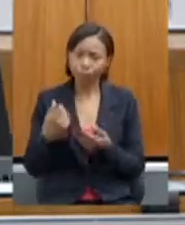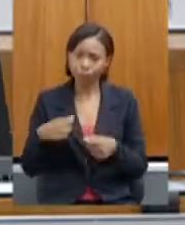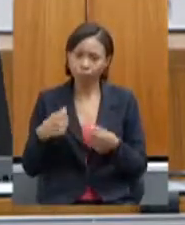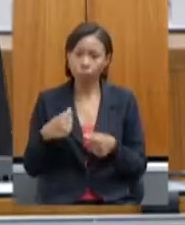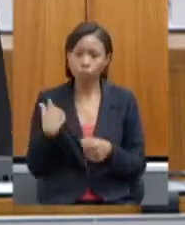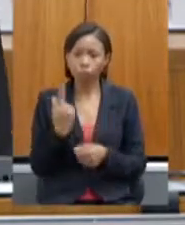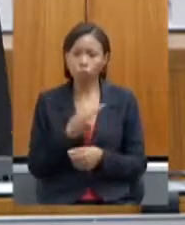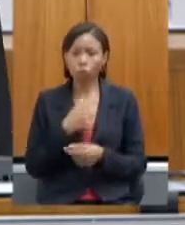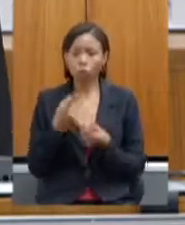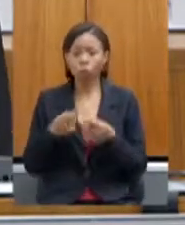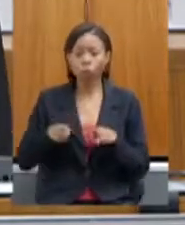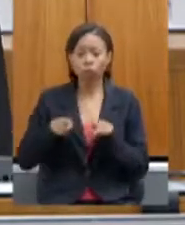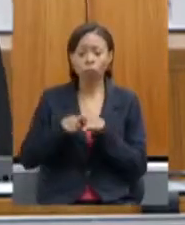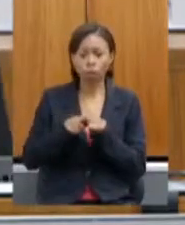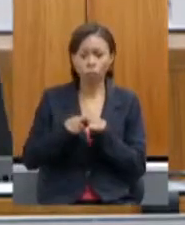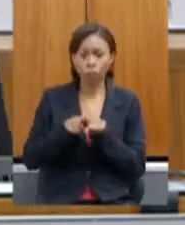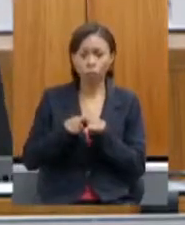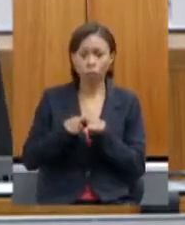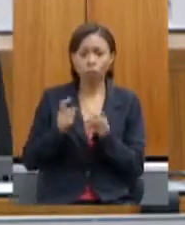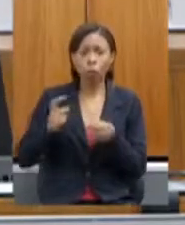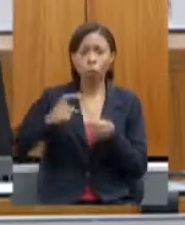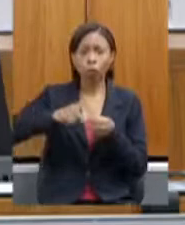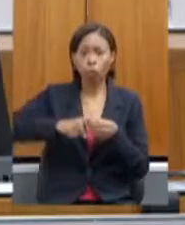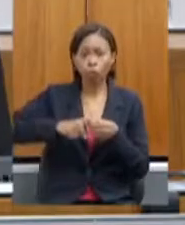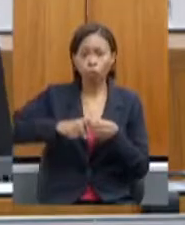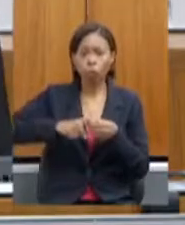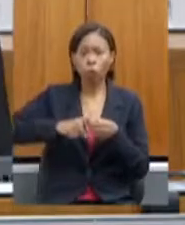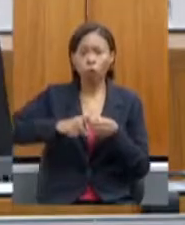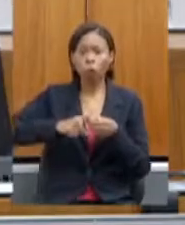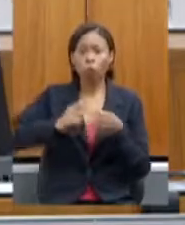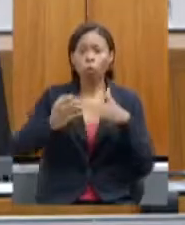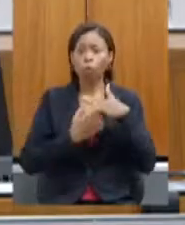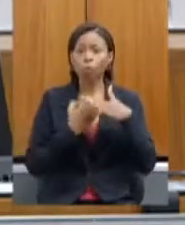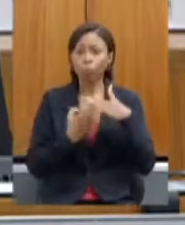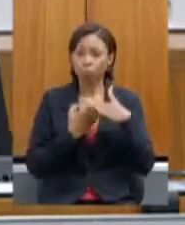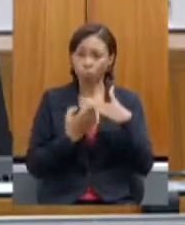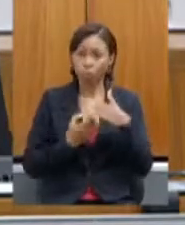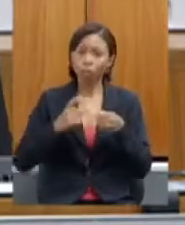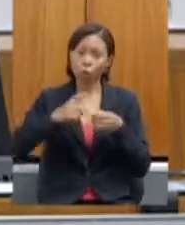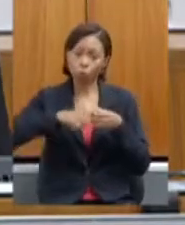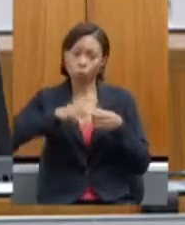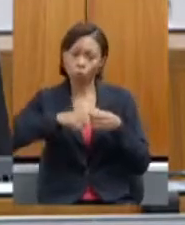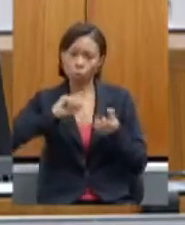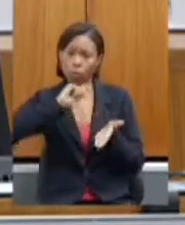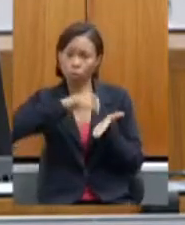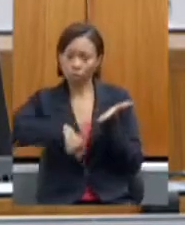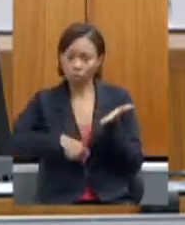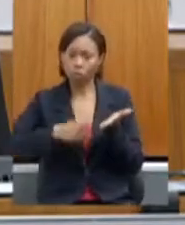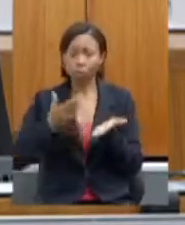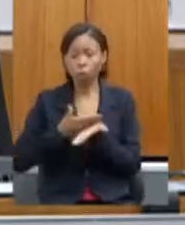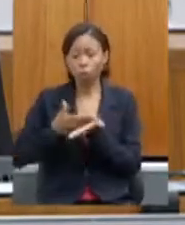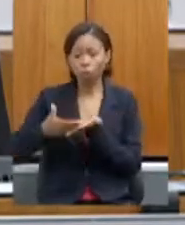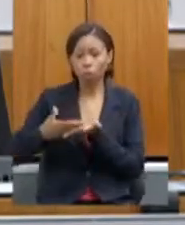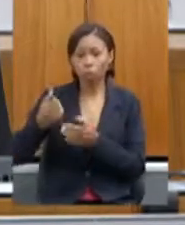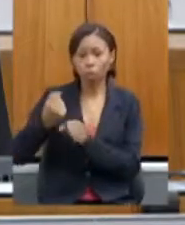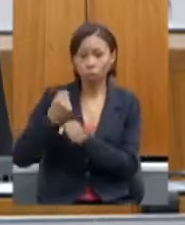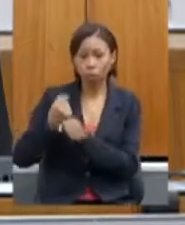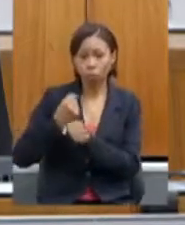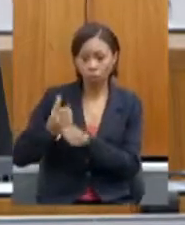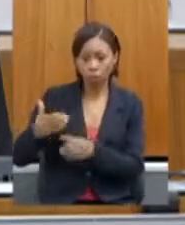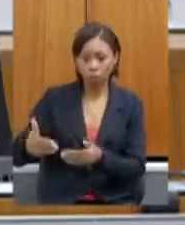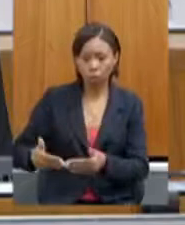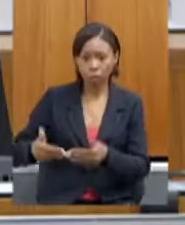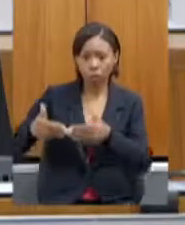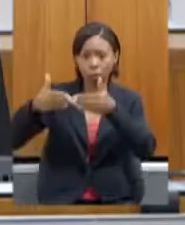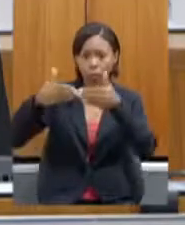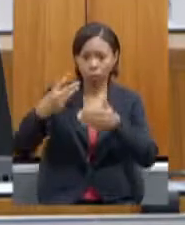convênio a ser ensinado com o consórcio para a construção, para começar a construção dessas barragens, pelo menos dessas três licencialmente, até que a gente